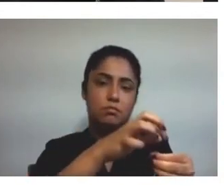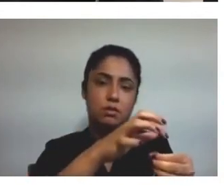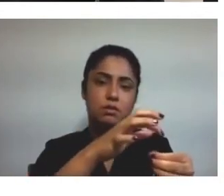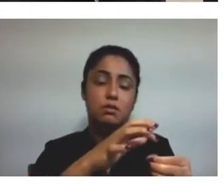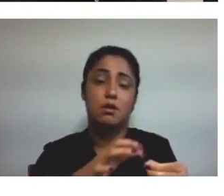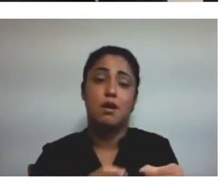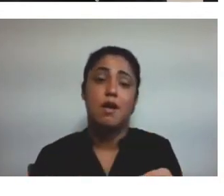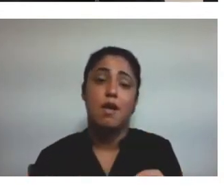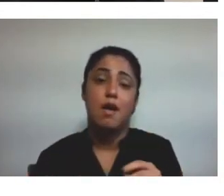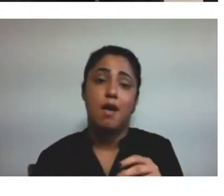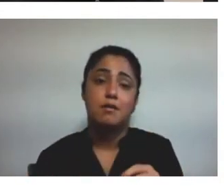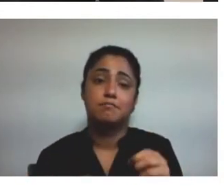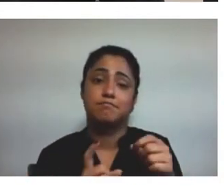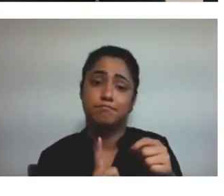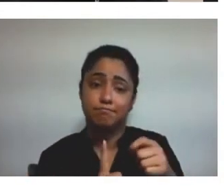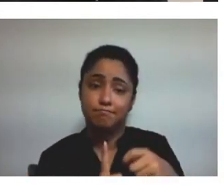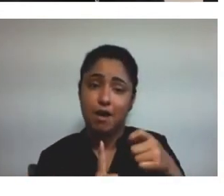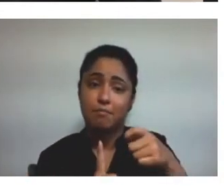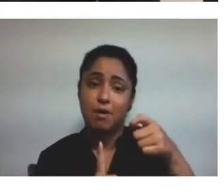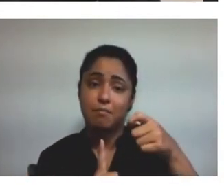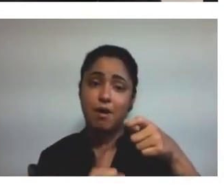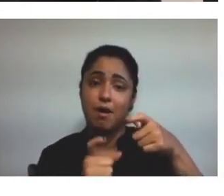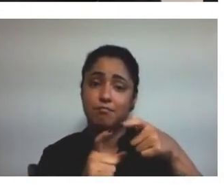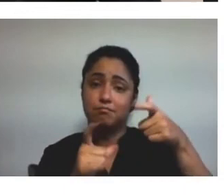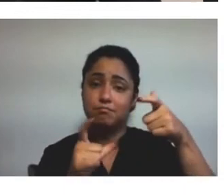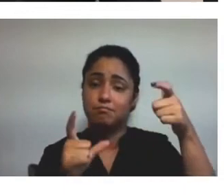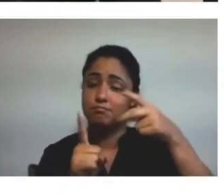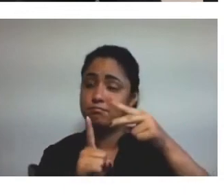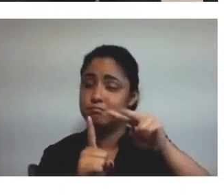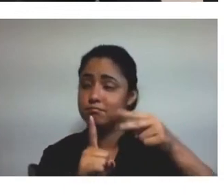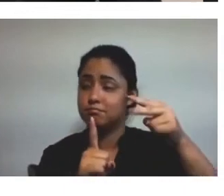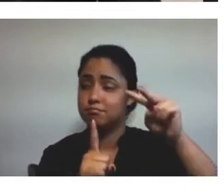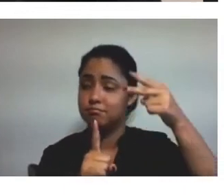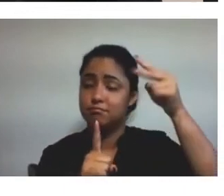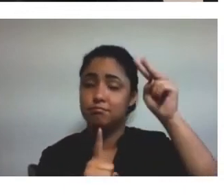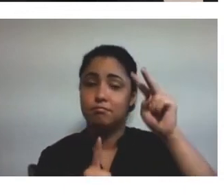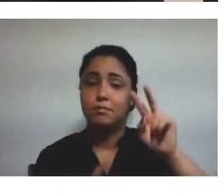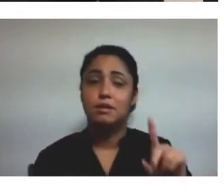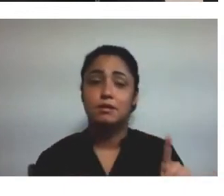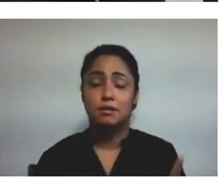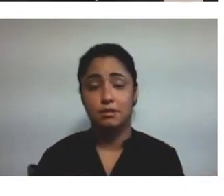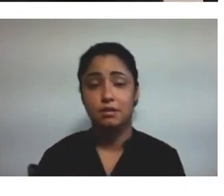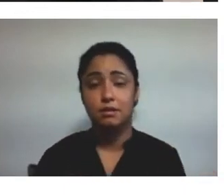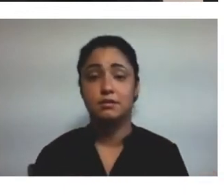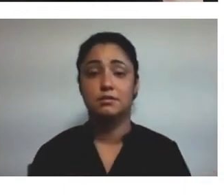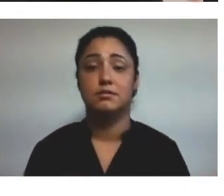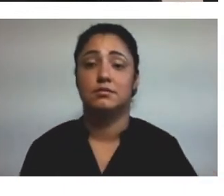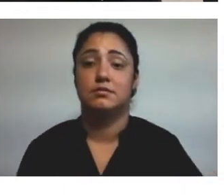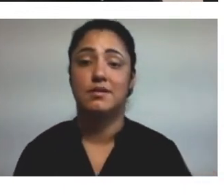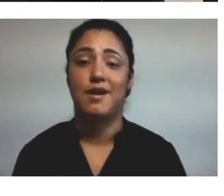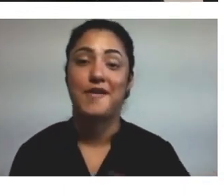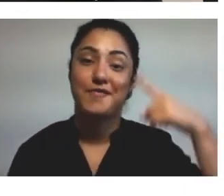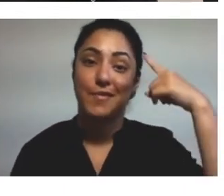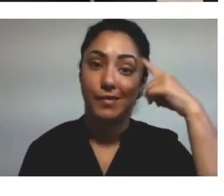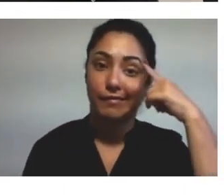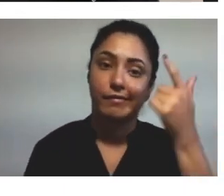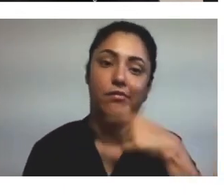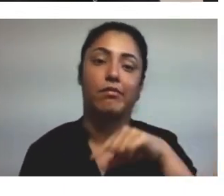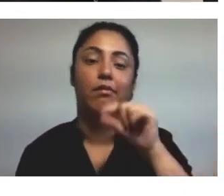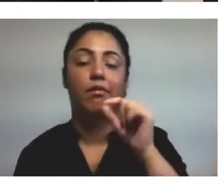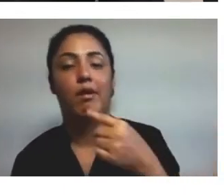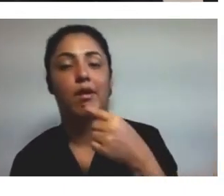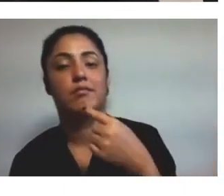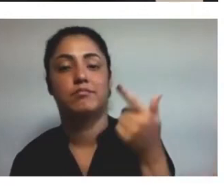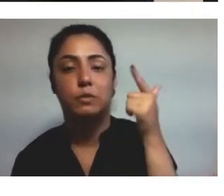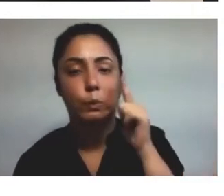medida que foram crescendo, à medida que foram aumentando o número de garrafas, eles foram presumindo quem estava na frente, quem não estava.